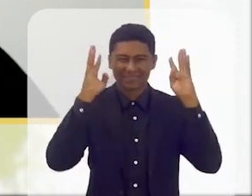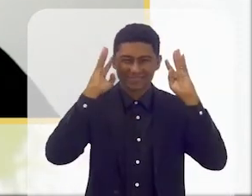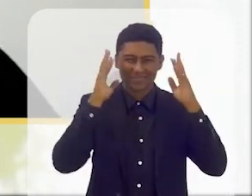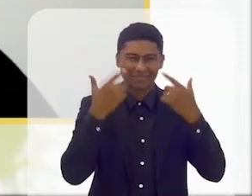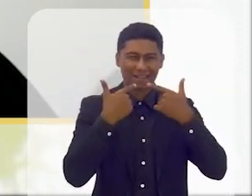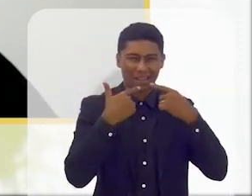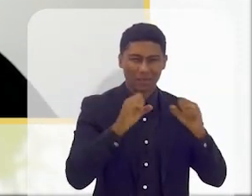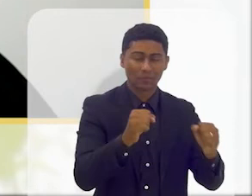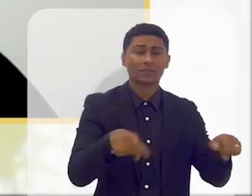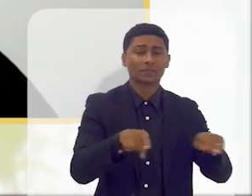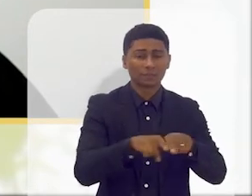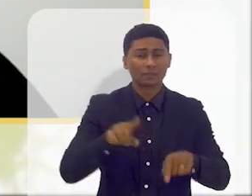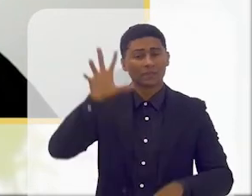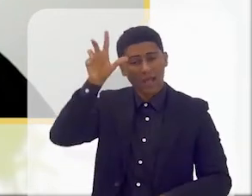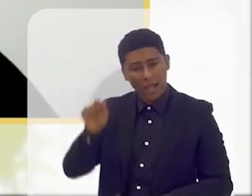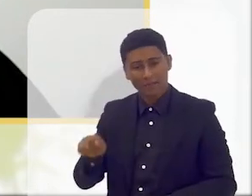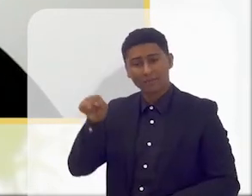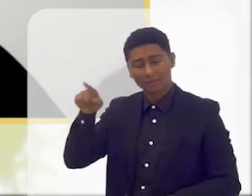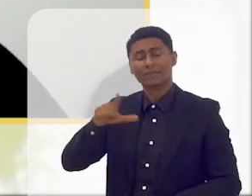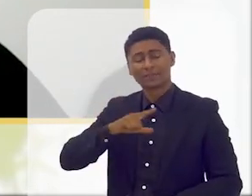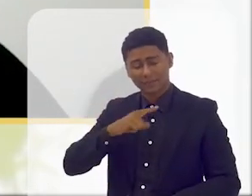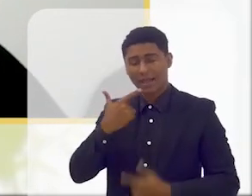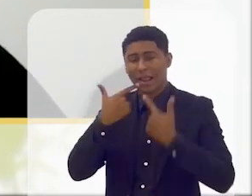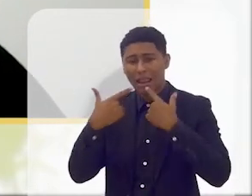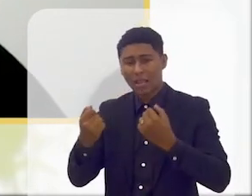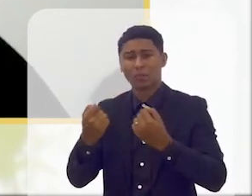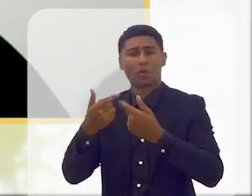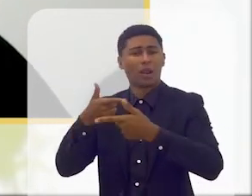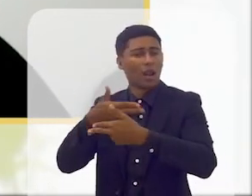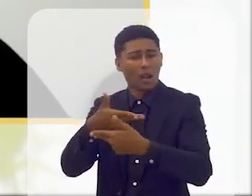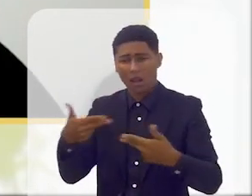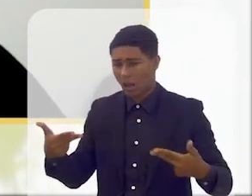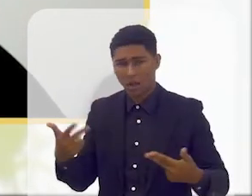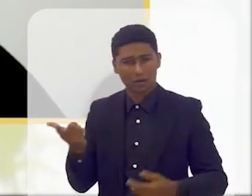também em África havia muitos dialetos e eu